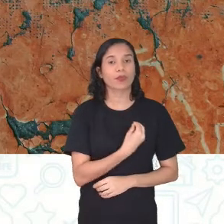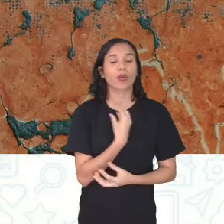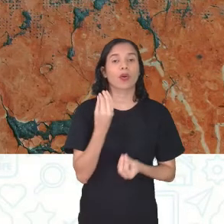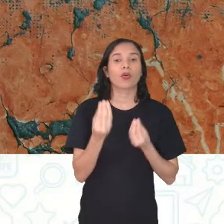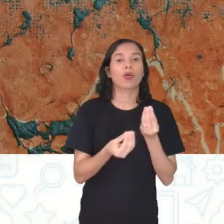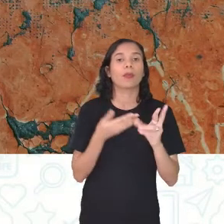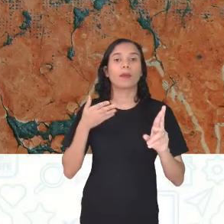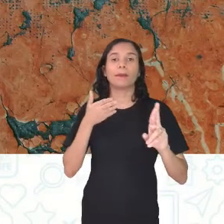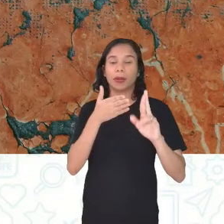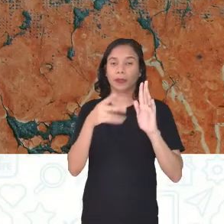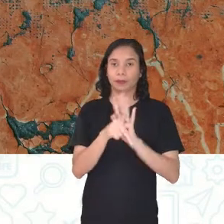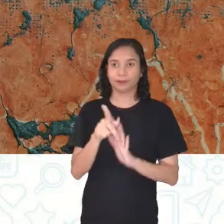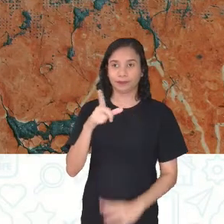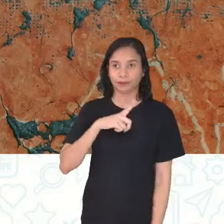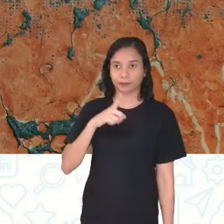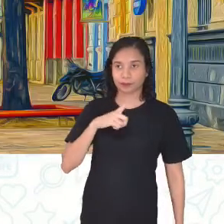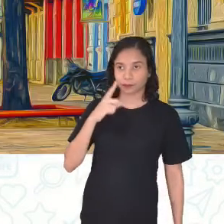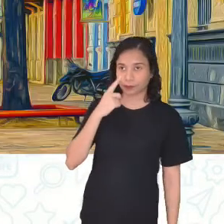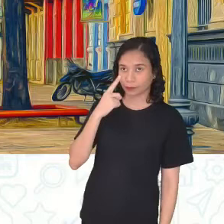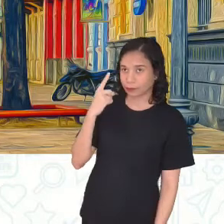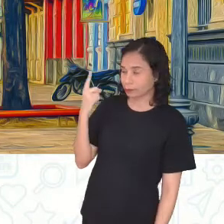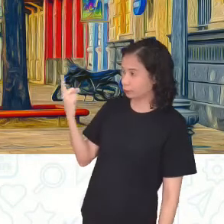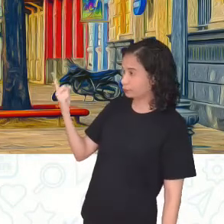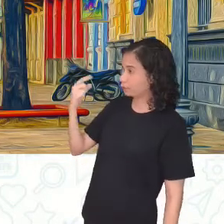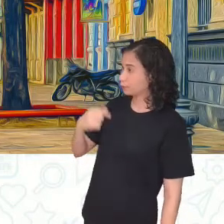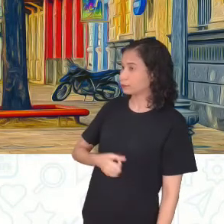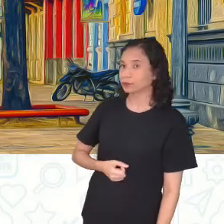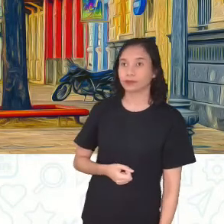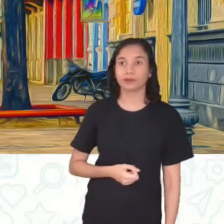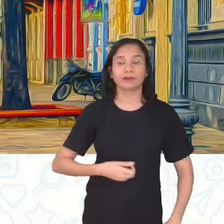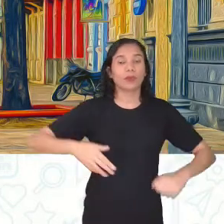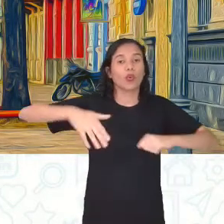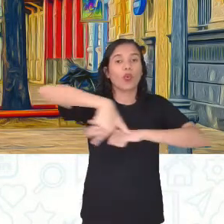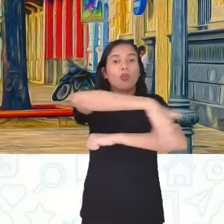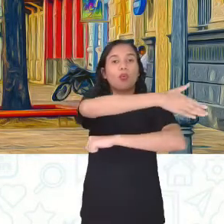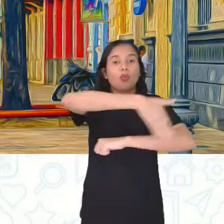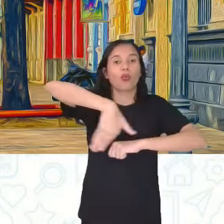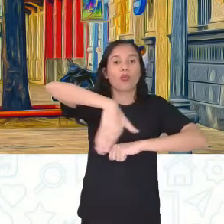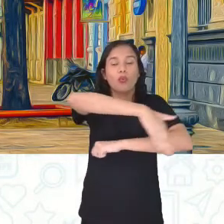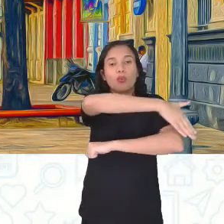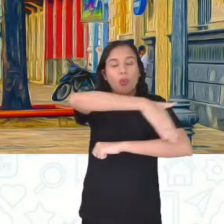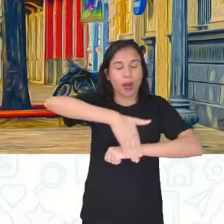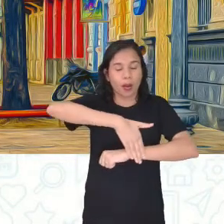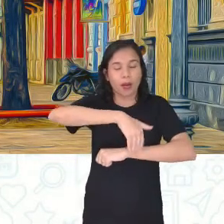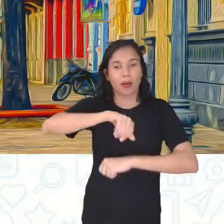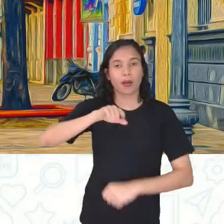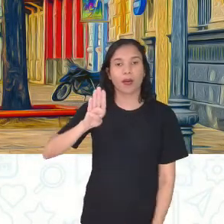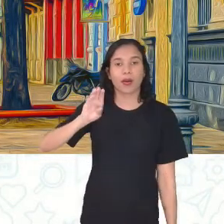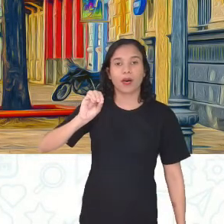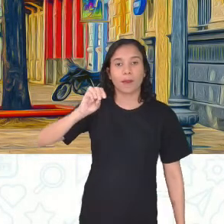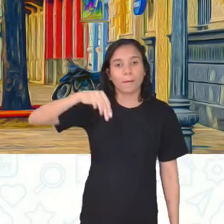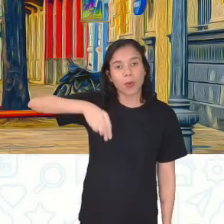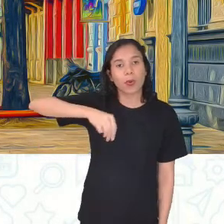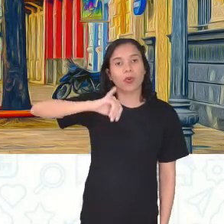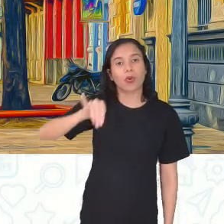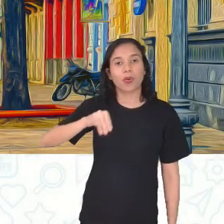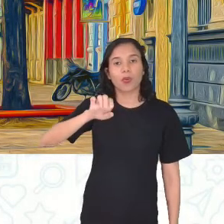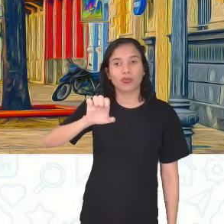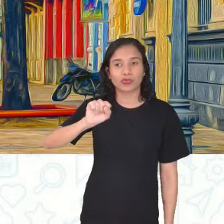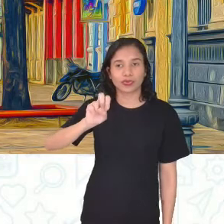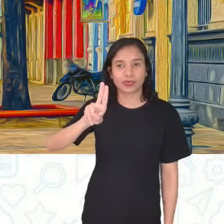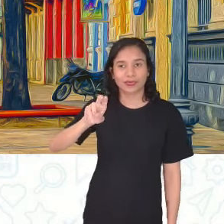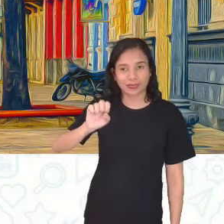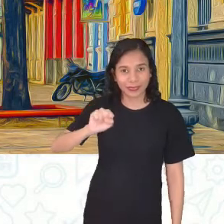representação aí da escravidão. A Rua do Bom Jesus é a rua mais